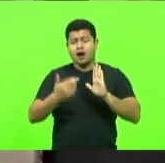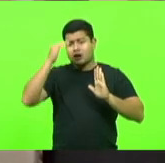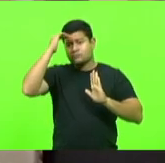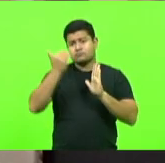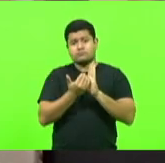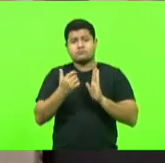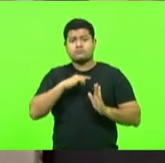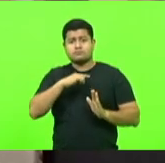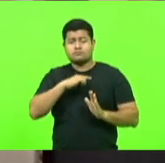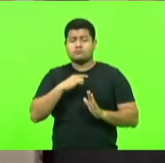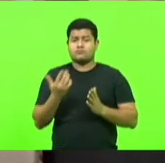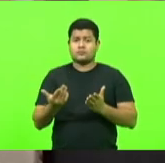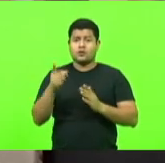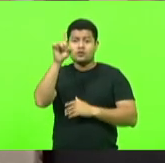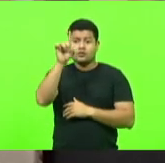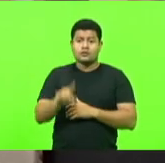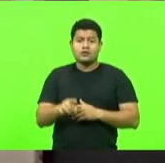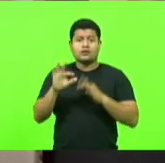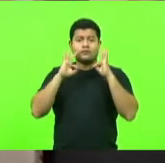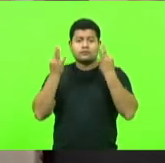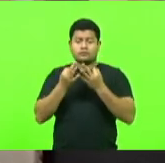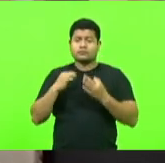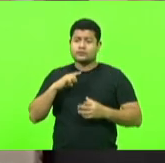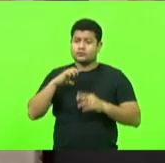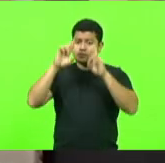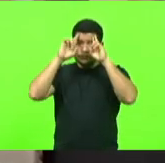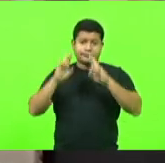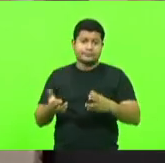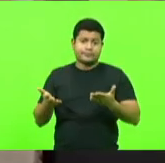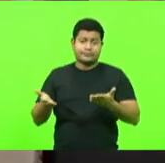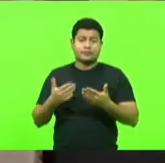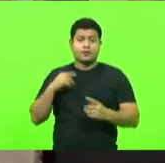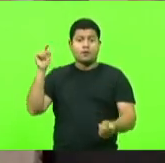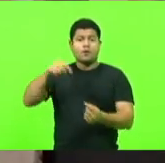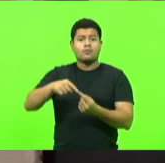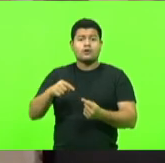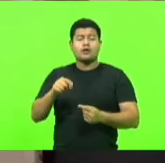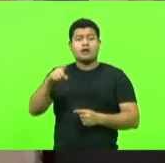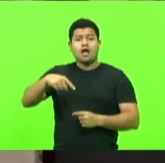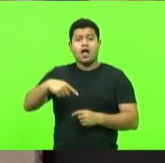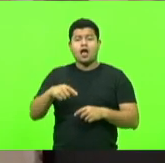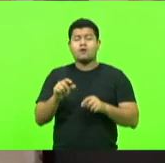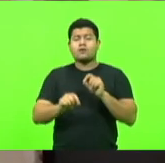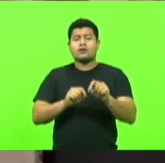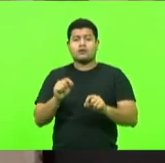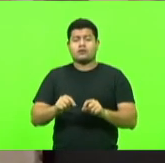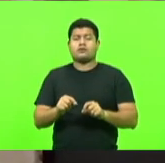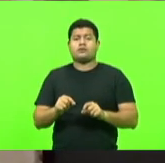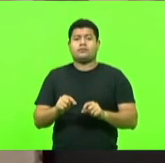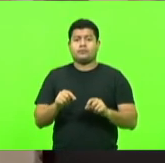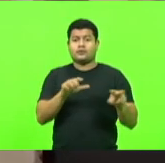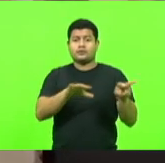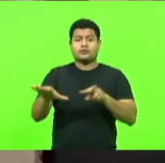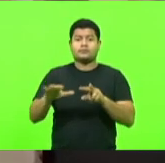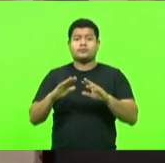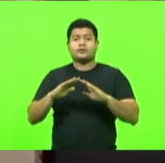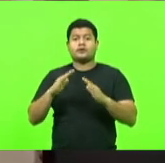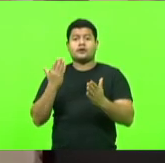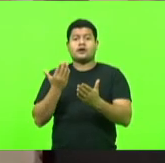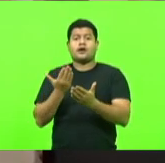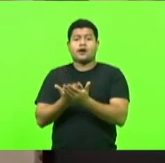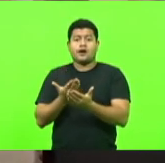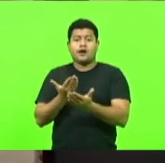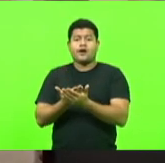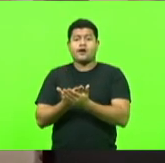os direitos da família sejam respeitados. Então, o objetivo dessa Semana Escolar Estadual de Combate à Violência é